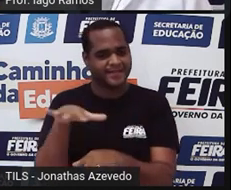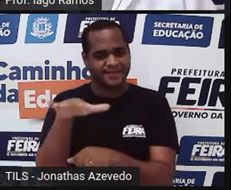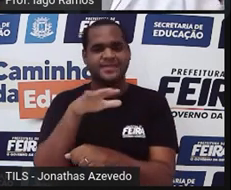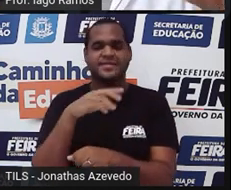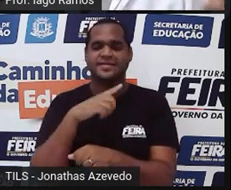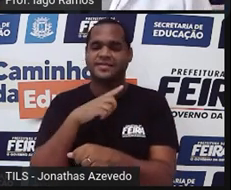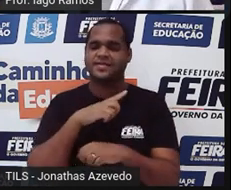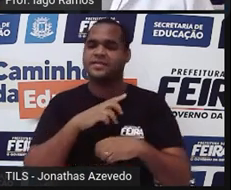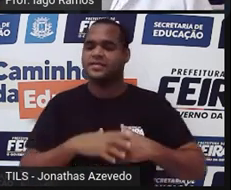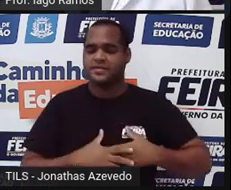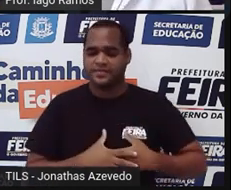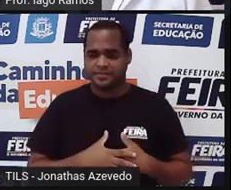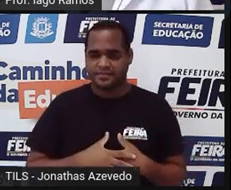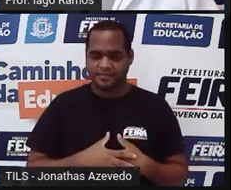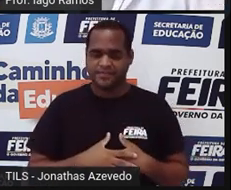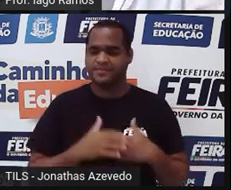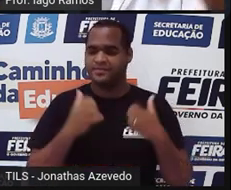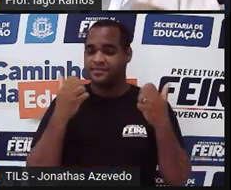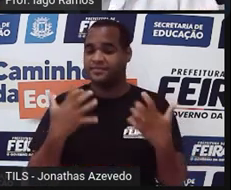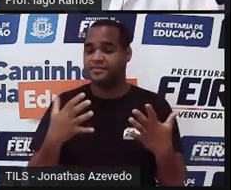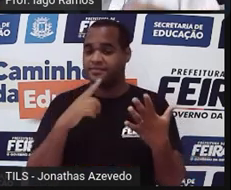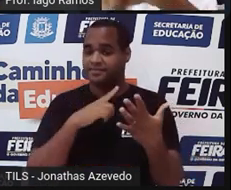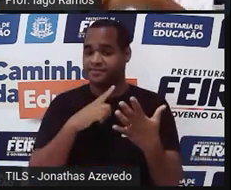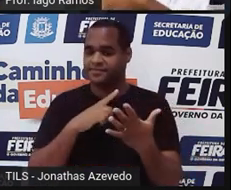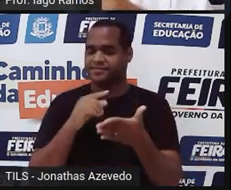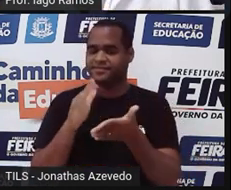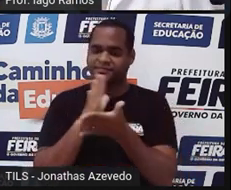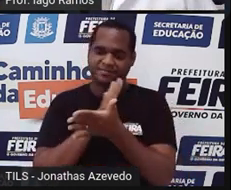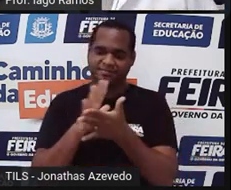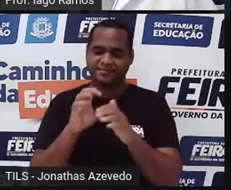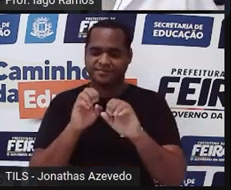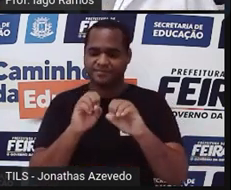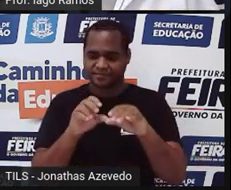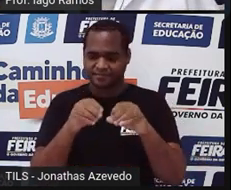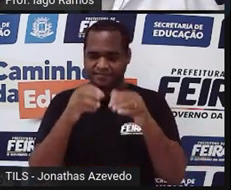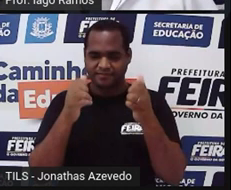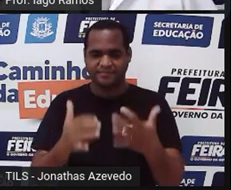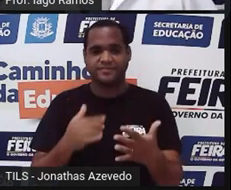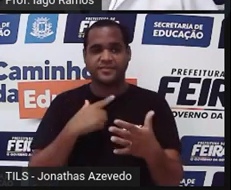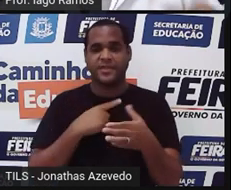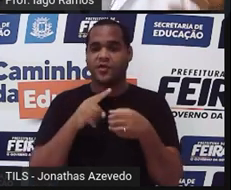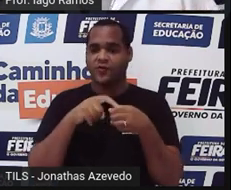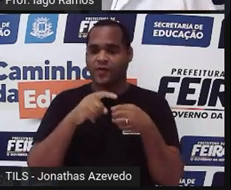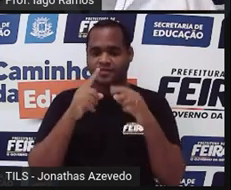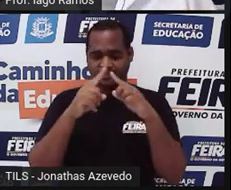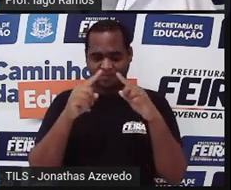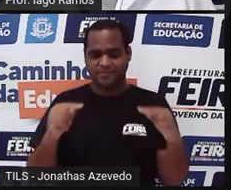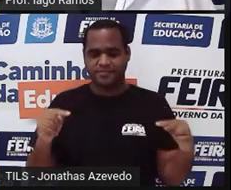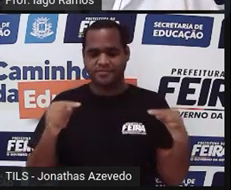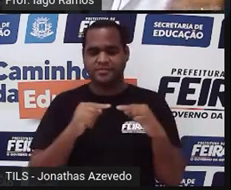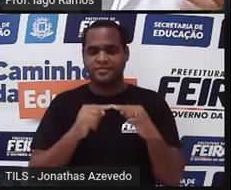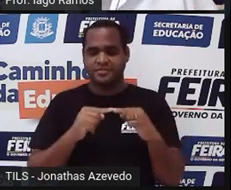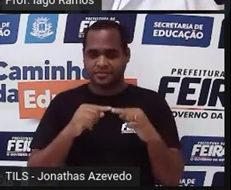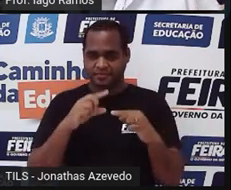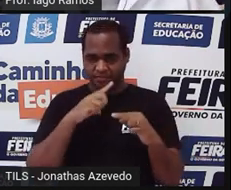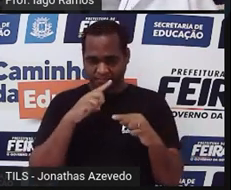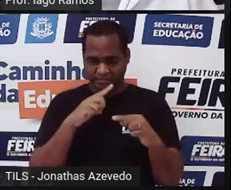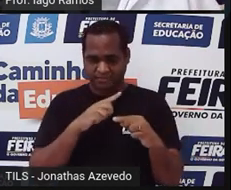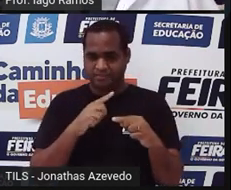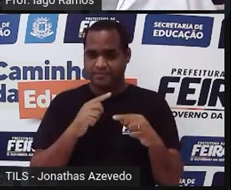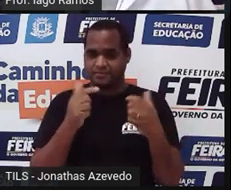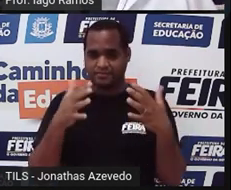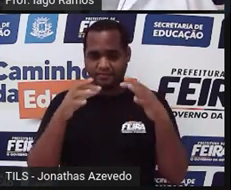Então, essa aula a gente volta a falar desse polígono, que é o triângulo, dessa figura